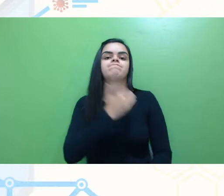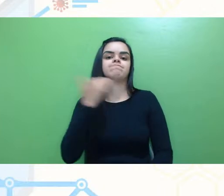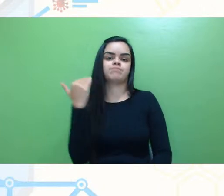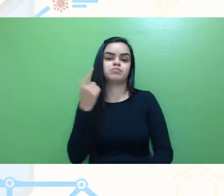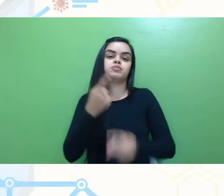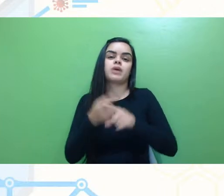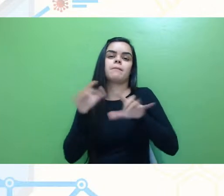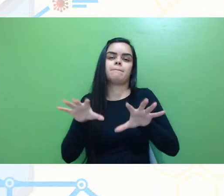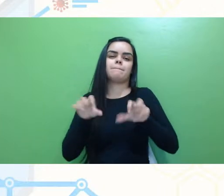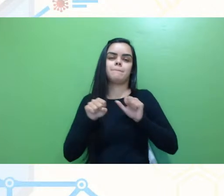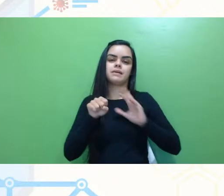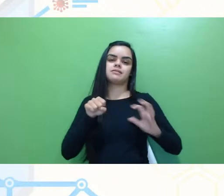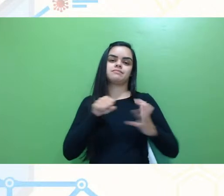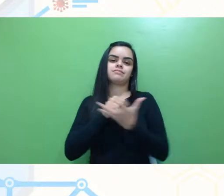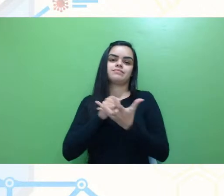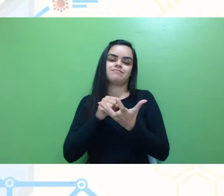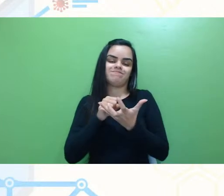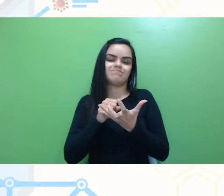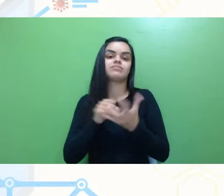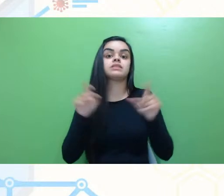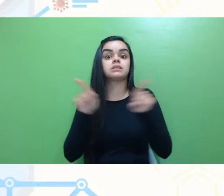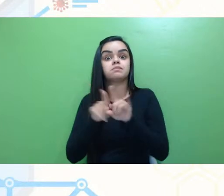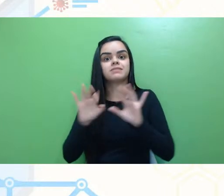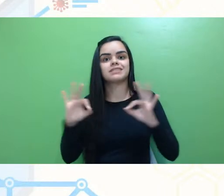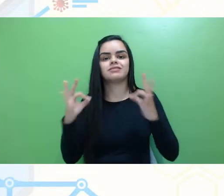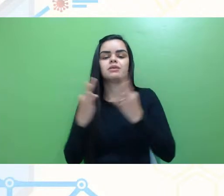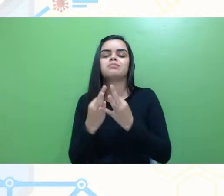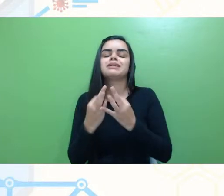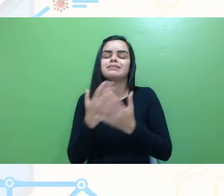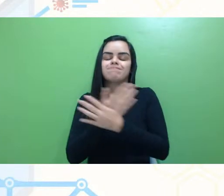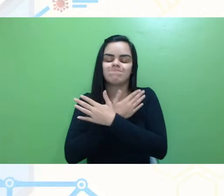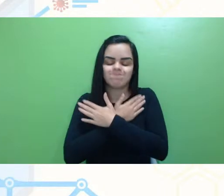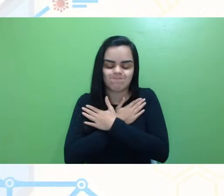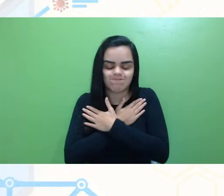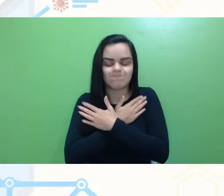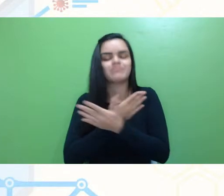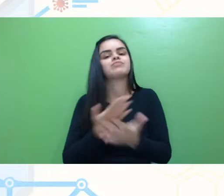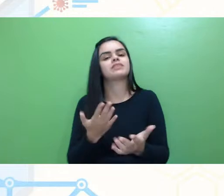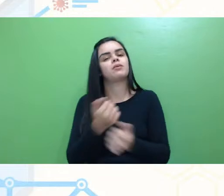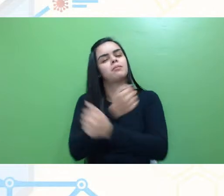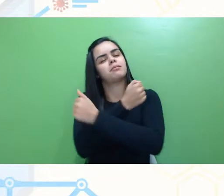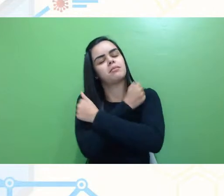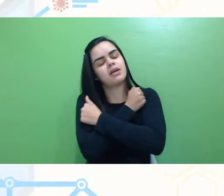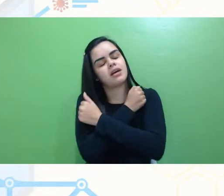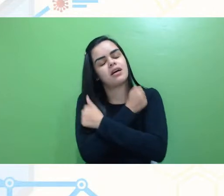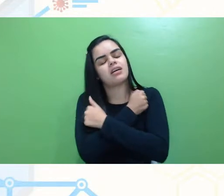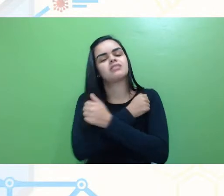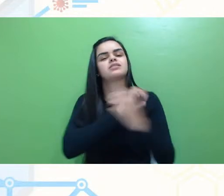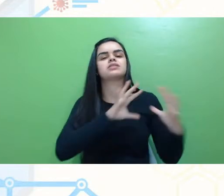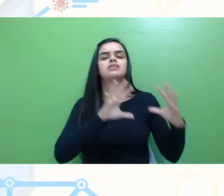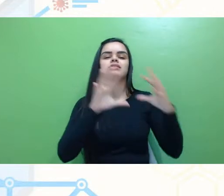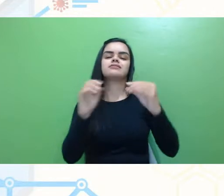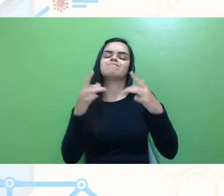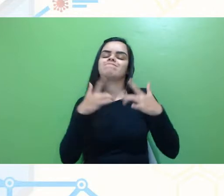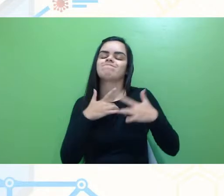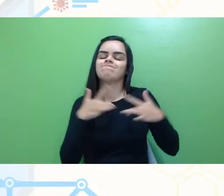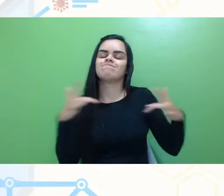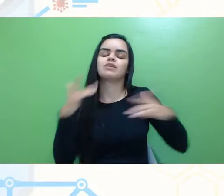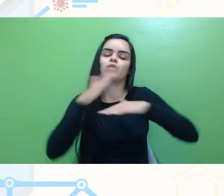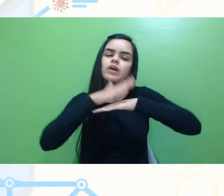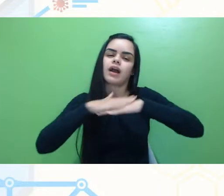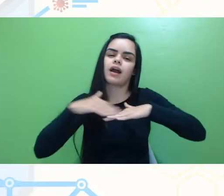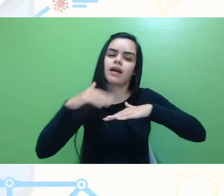dos familiares das vítimas do Covid-19, a gente deixa aqui o nosso abraço, né, toda a nossa solidariedade,